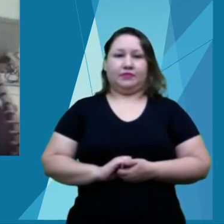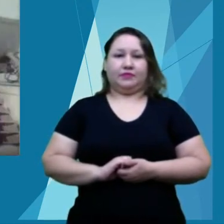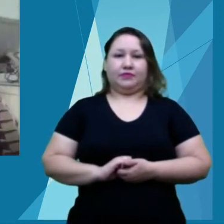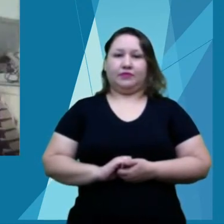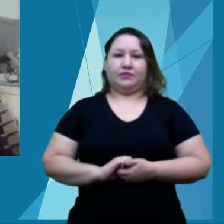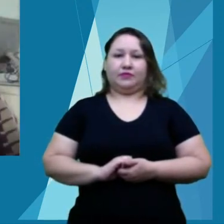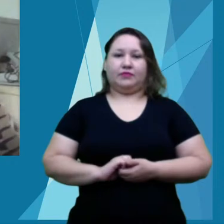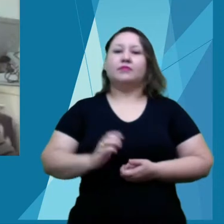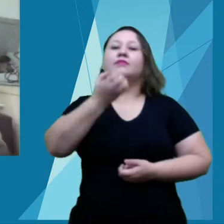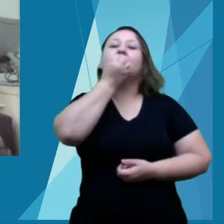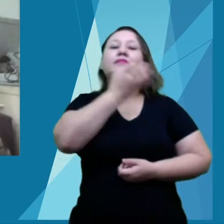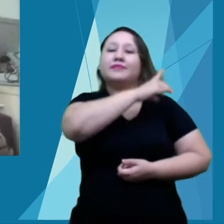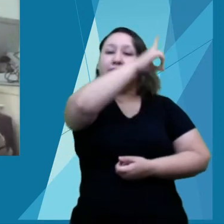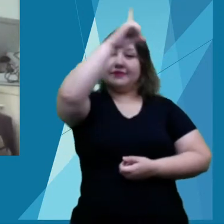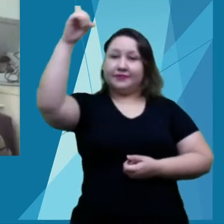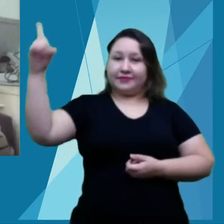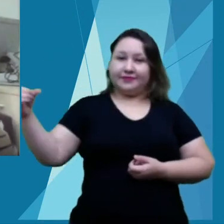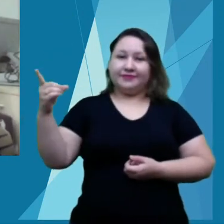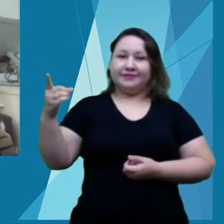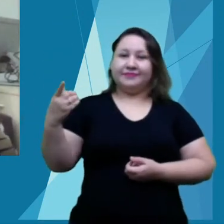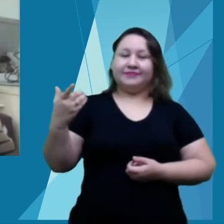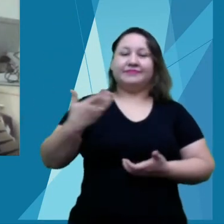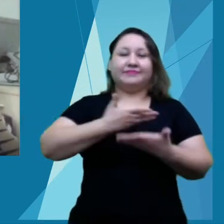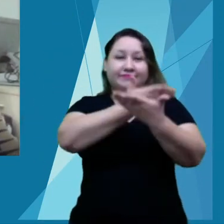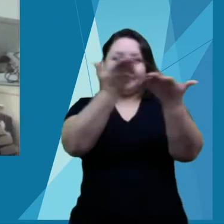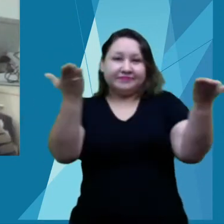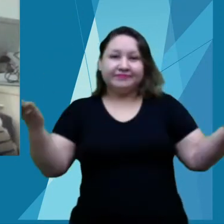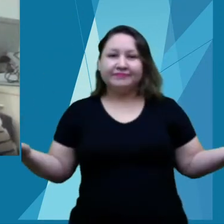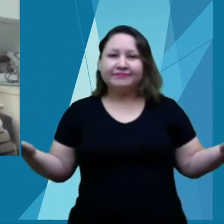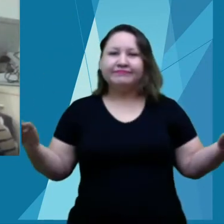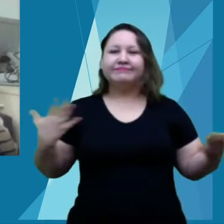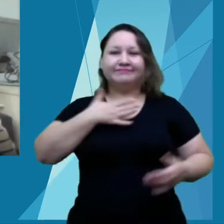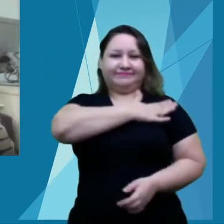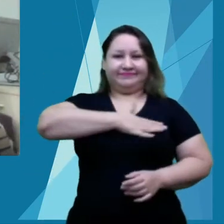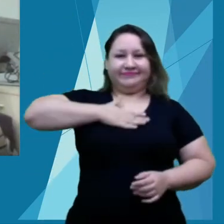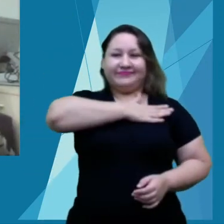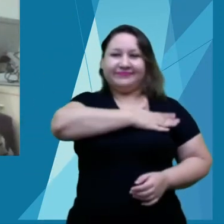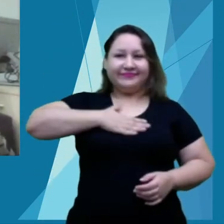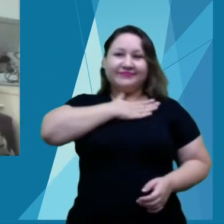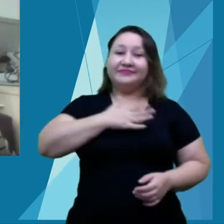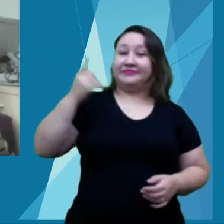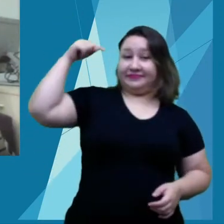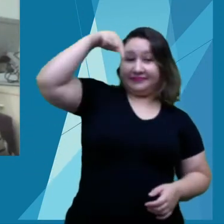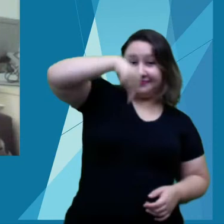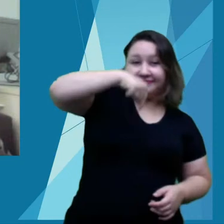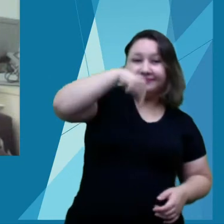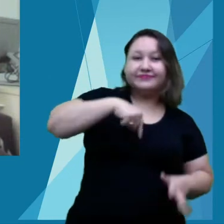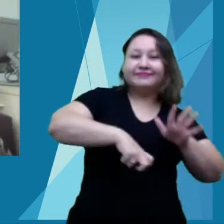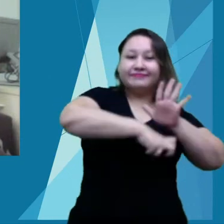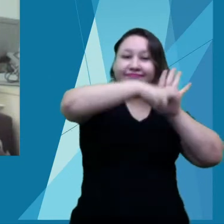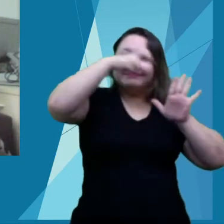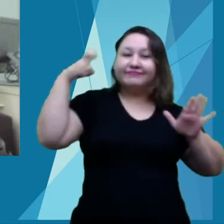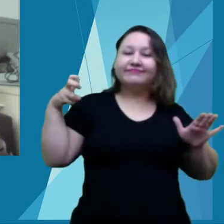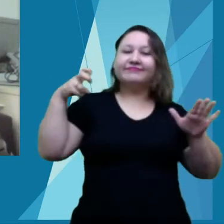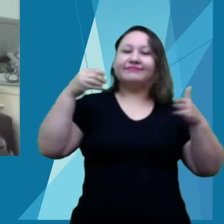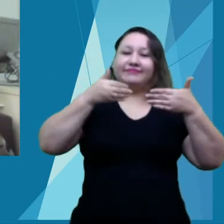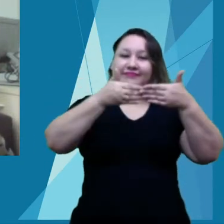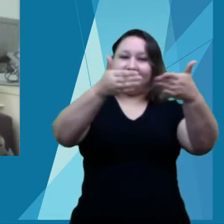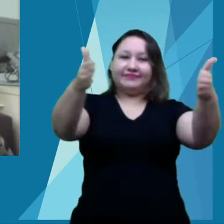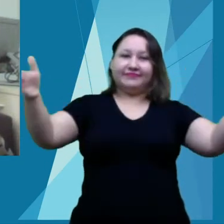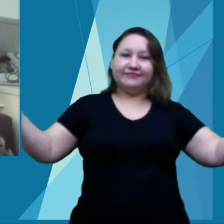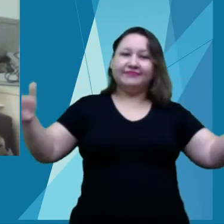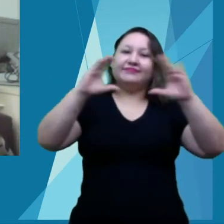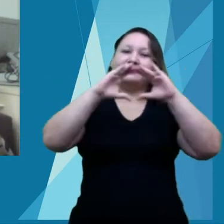Bom dia a todos, é um prazer enorme estar aqui na quinta abertura do nosso Conceitê.